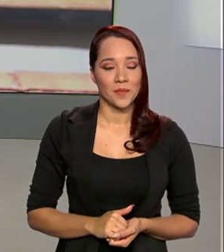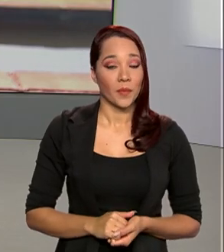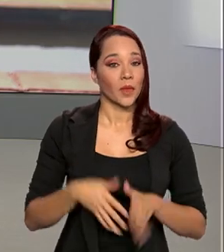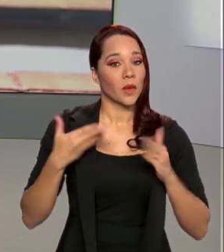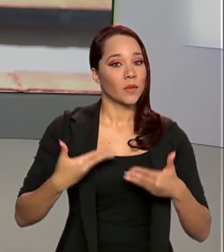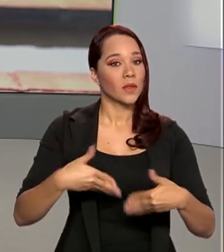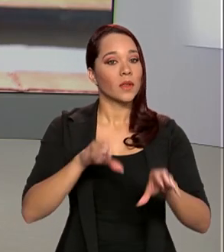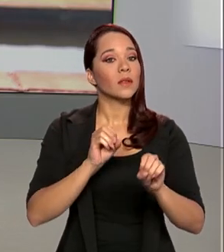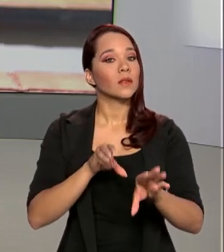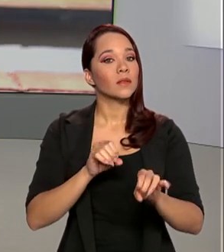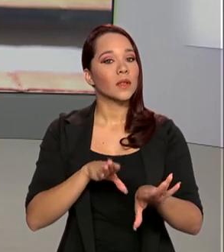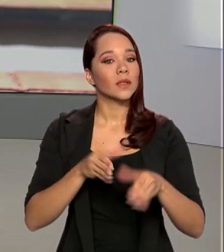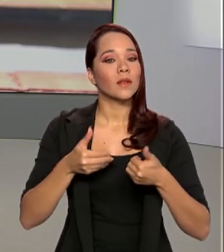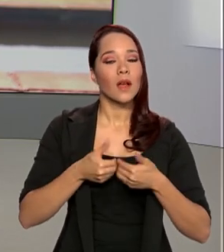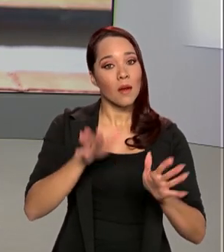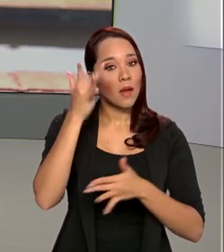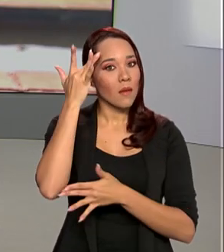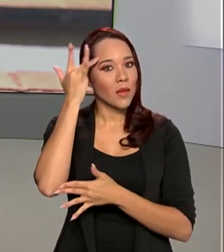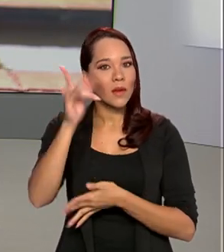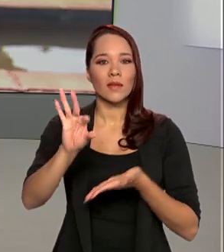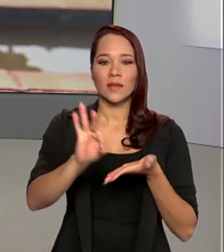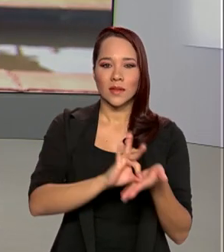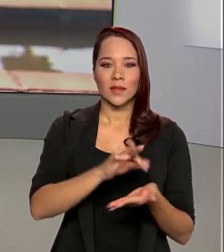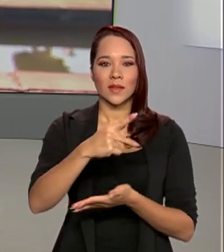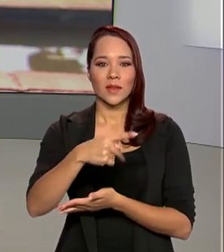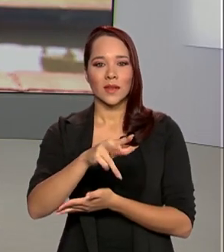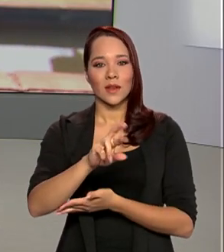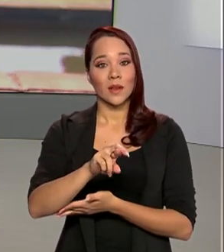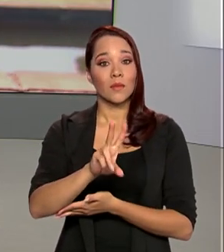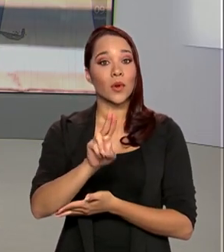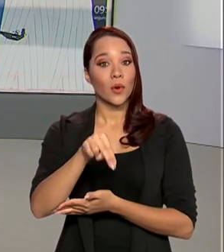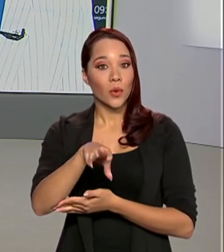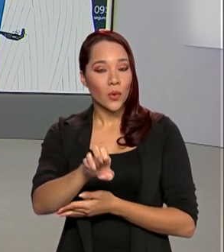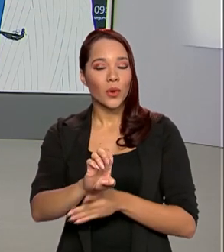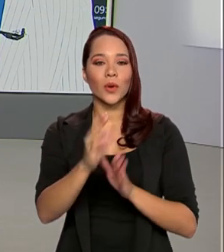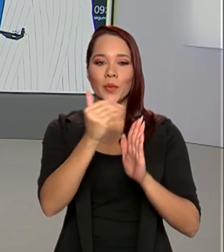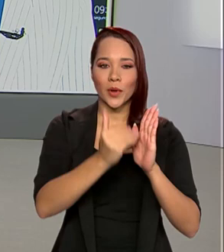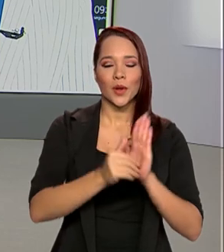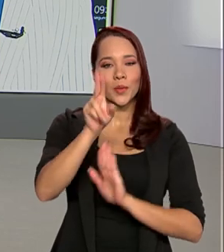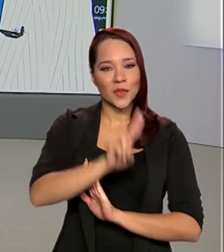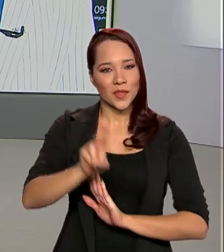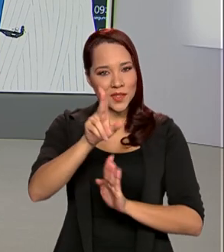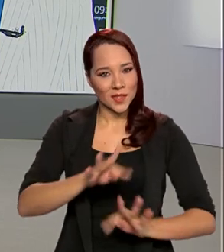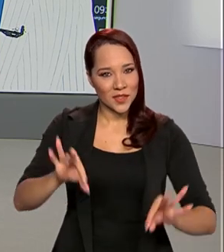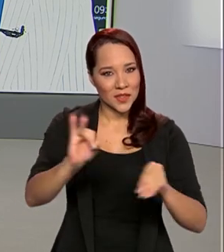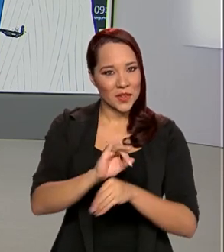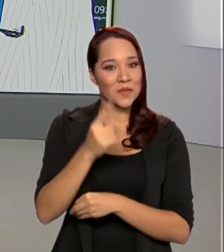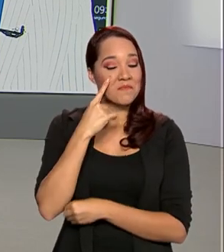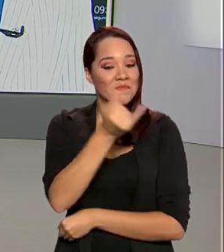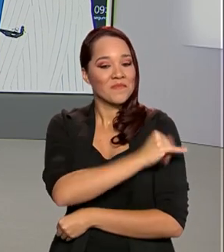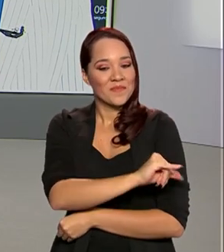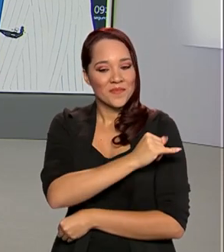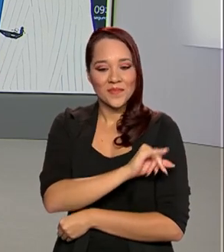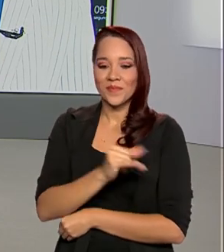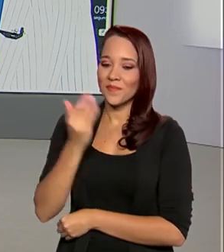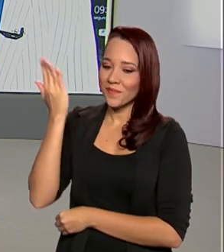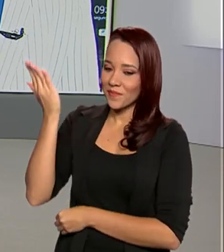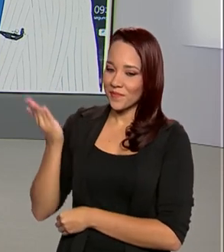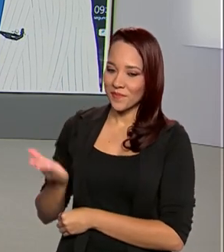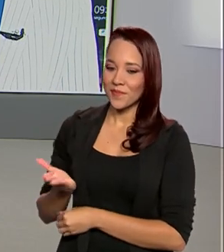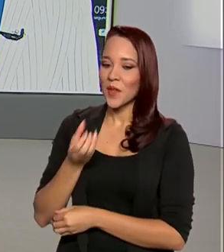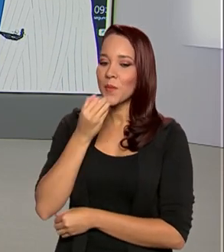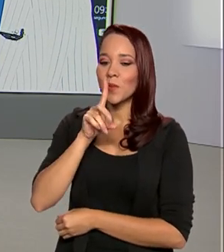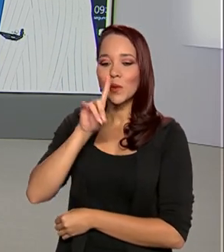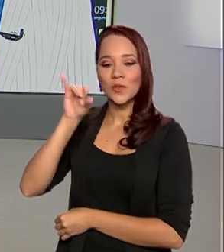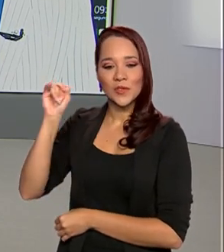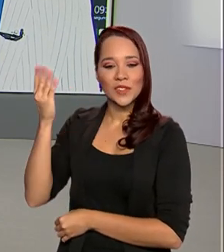O Ministério da Educação abre amanhã as inscrições para o ProUni, o programa Universidade para Todos. Vamos ao Rio de Janeiro. Cláudia Boiunga conta pra gente.